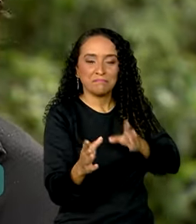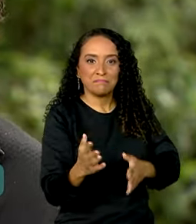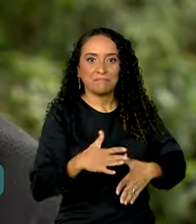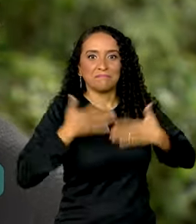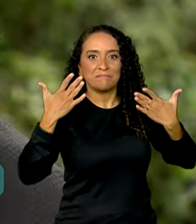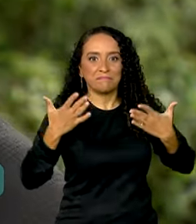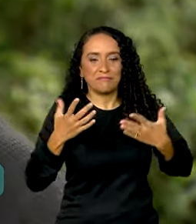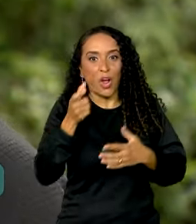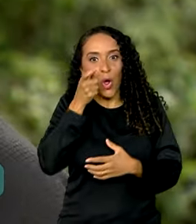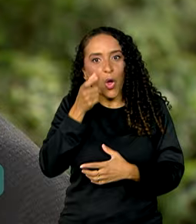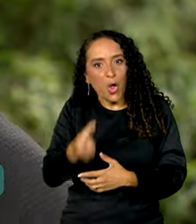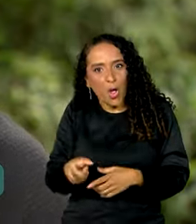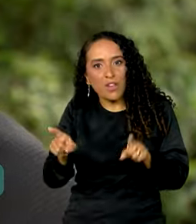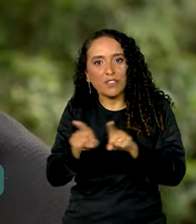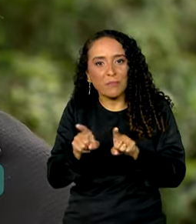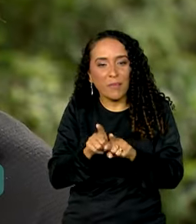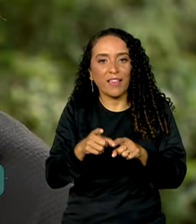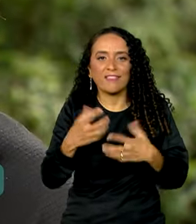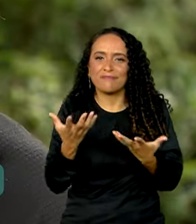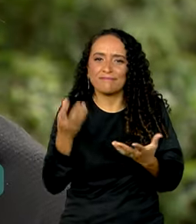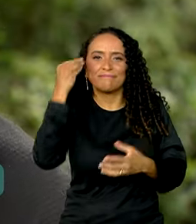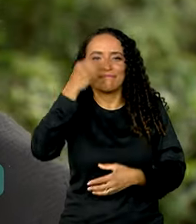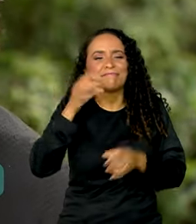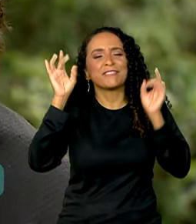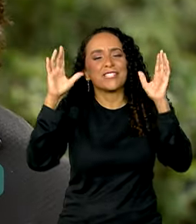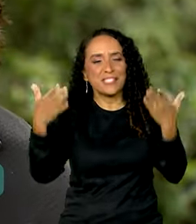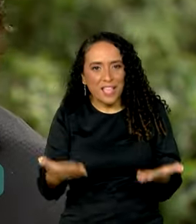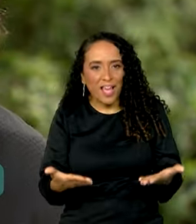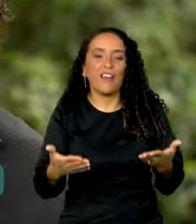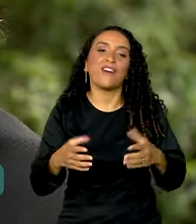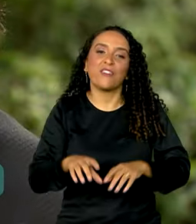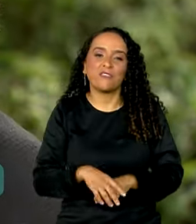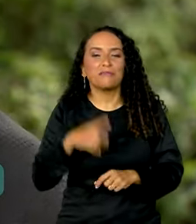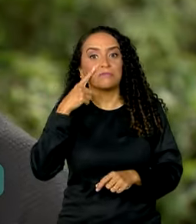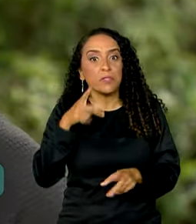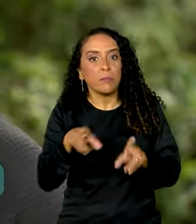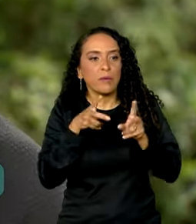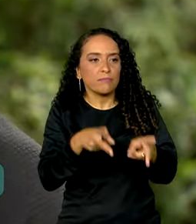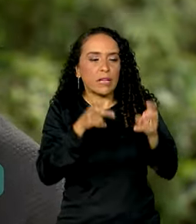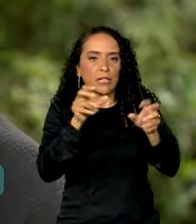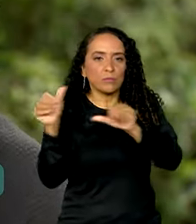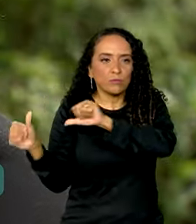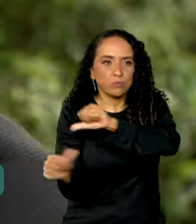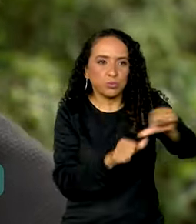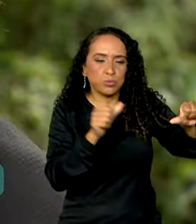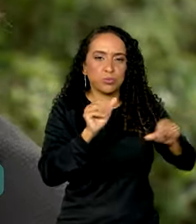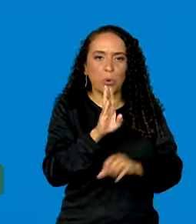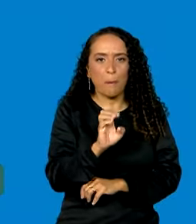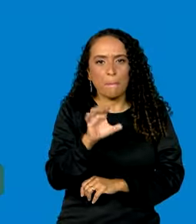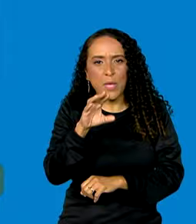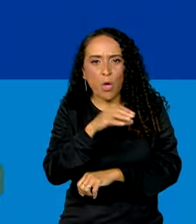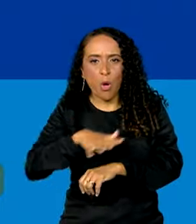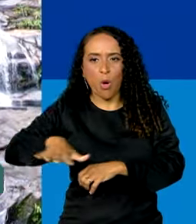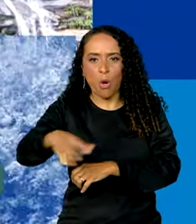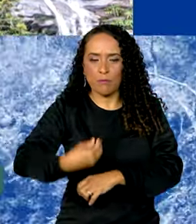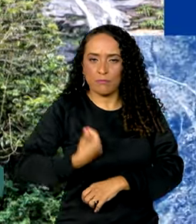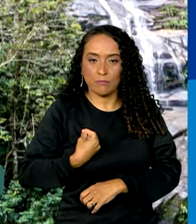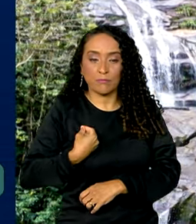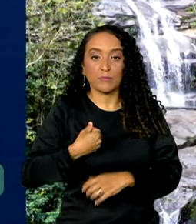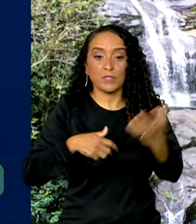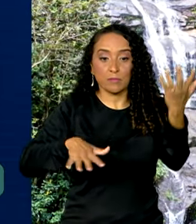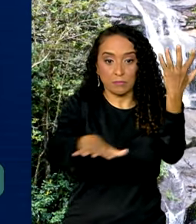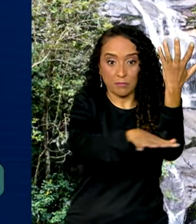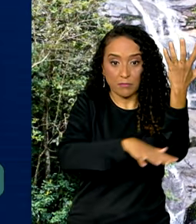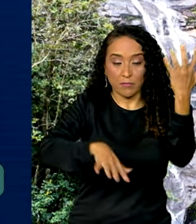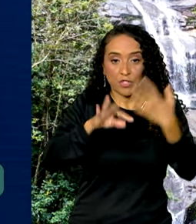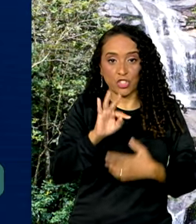uma curiosidade mútua, foi uma coisa muito especial. Ver também a transformação dos biomas. O Parque Nacional